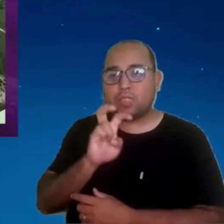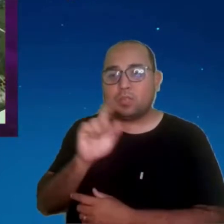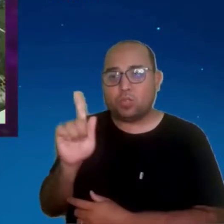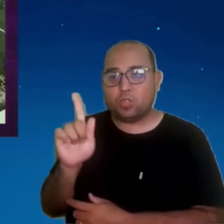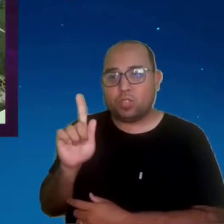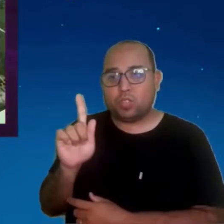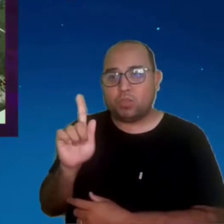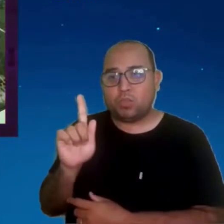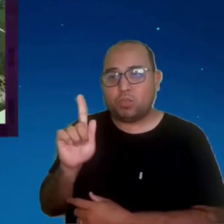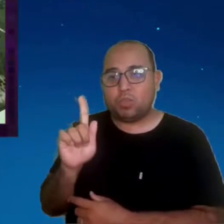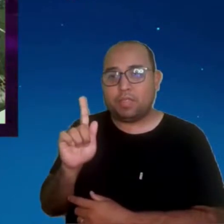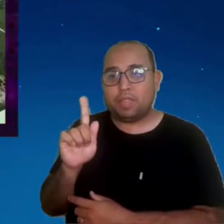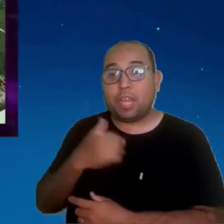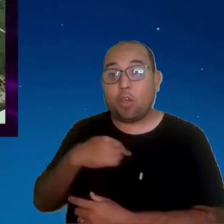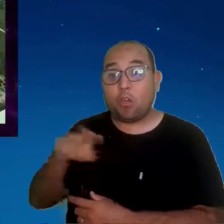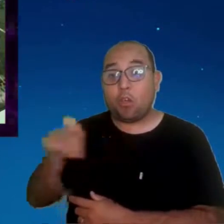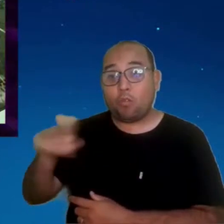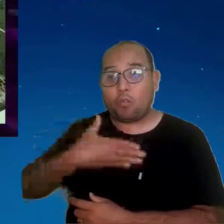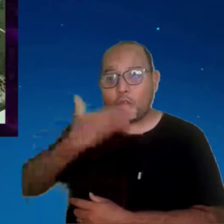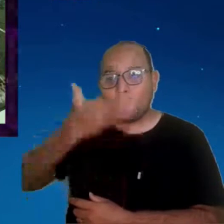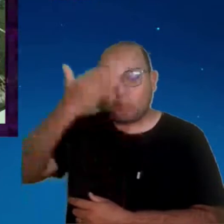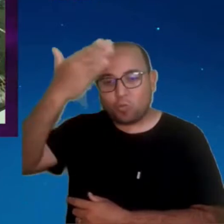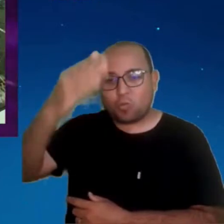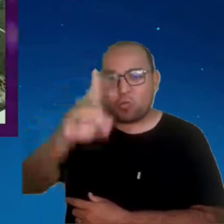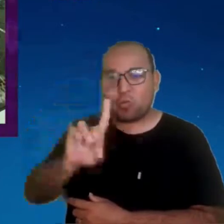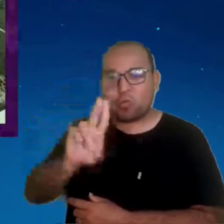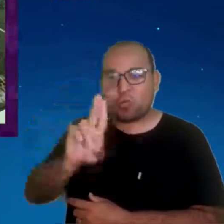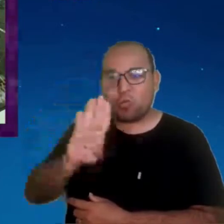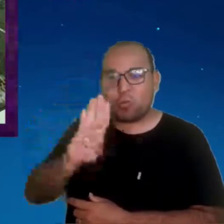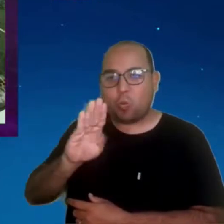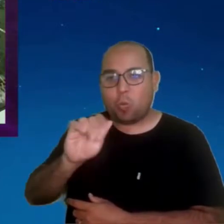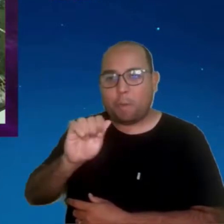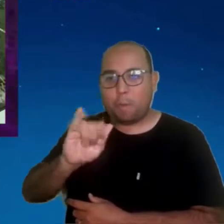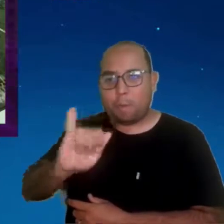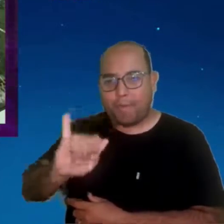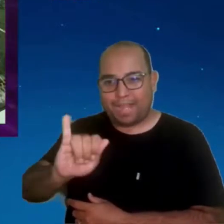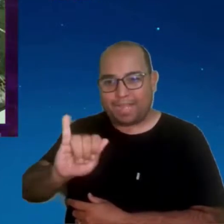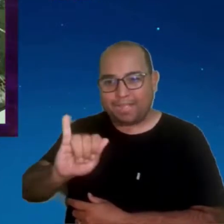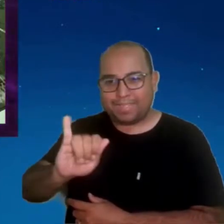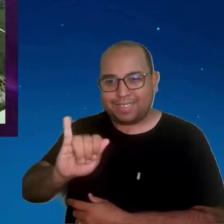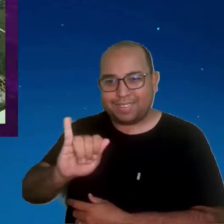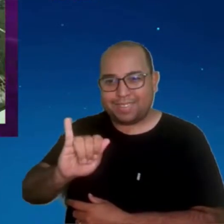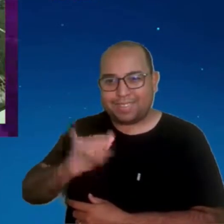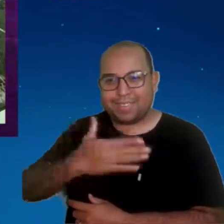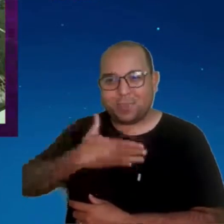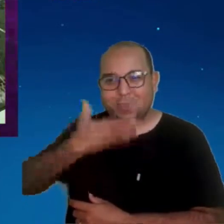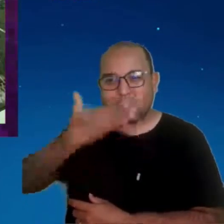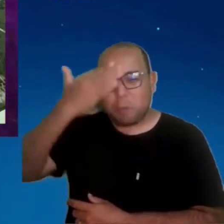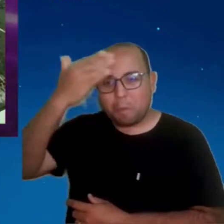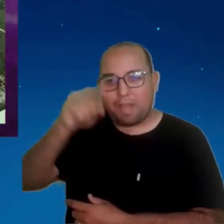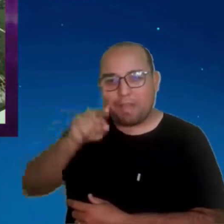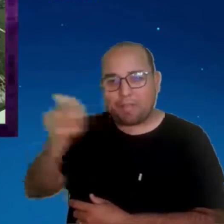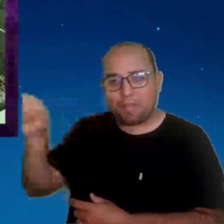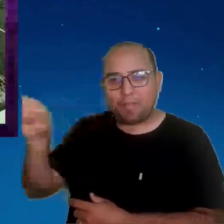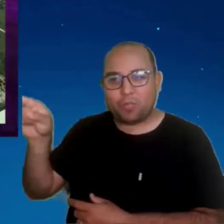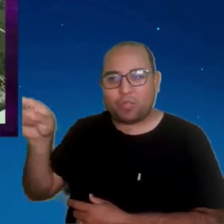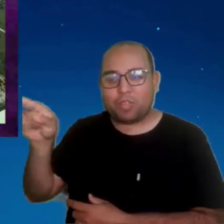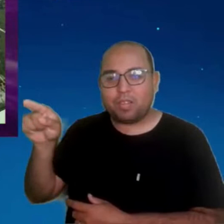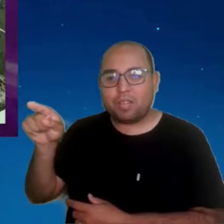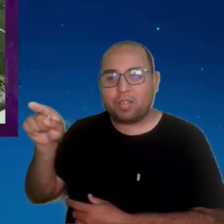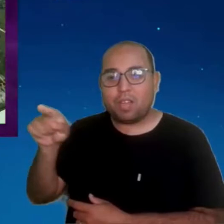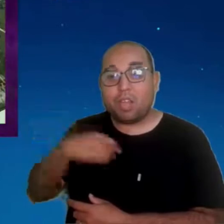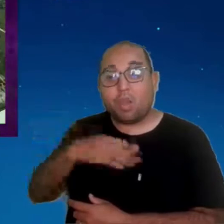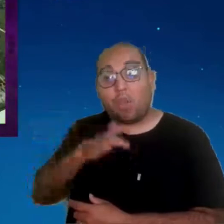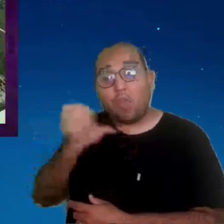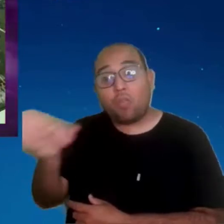Eu estive em Dubai. Quem esteve em Dubai? Quem é do ouro? Vocês são do ouro, né? Tem que ir para Dubai. Eu estive em Dubai